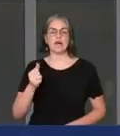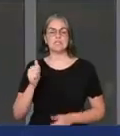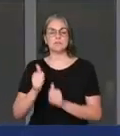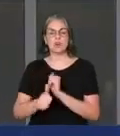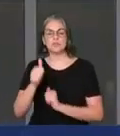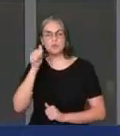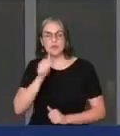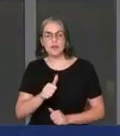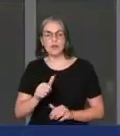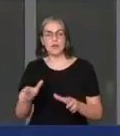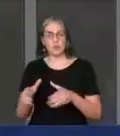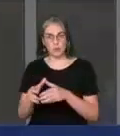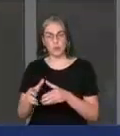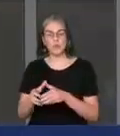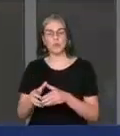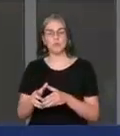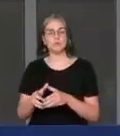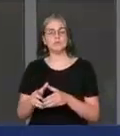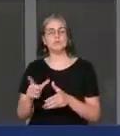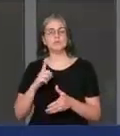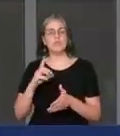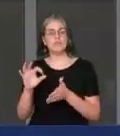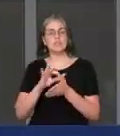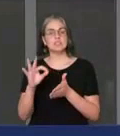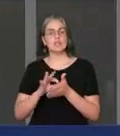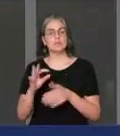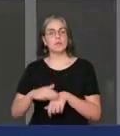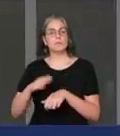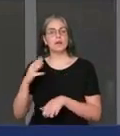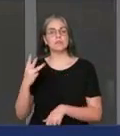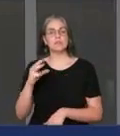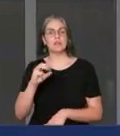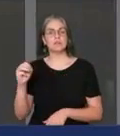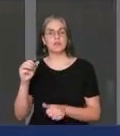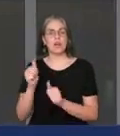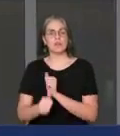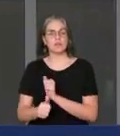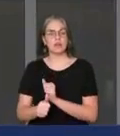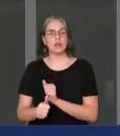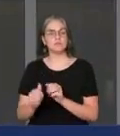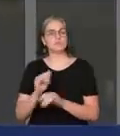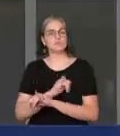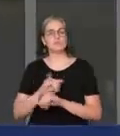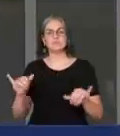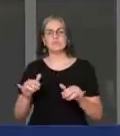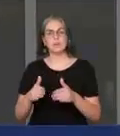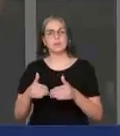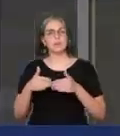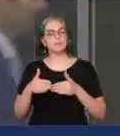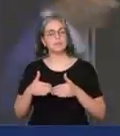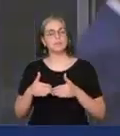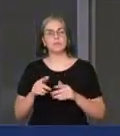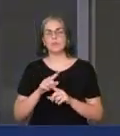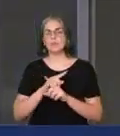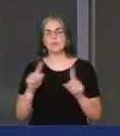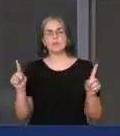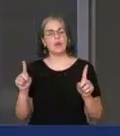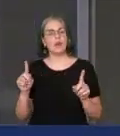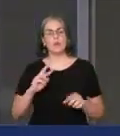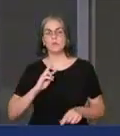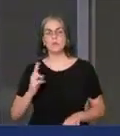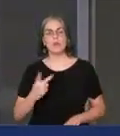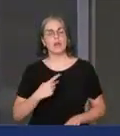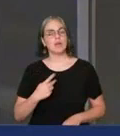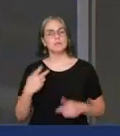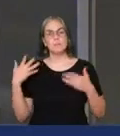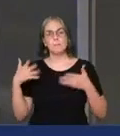lançou um manifesto assinado por mais de 300 atletas e ex-atletas, pedindo que não tivesse trans